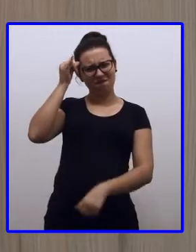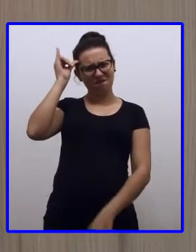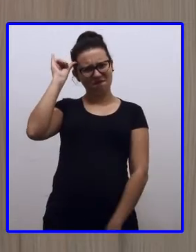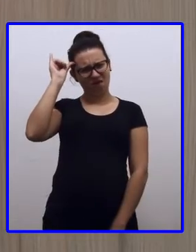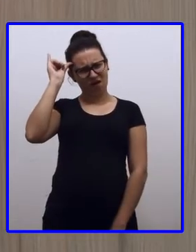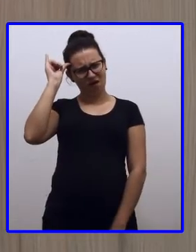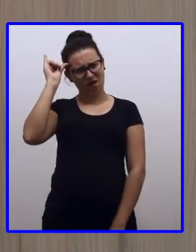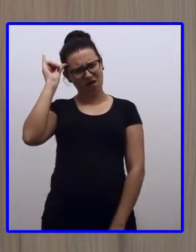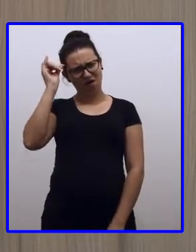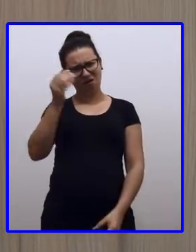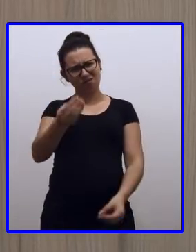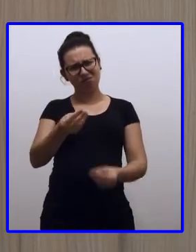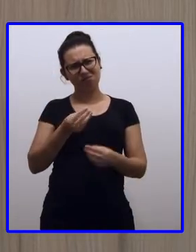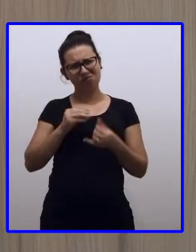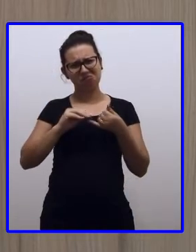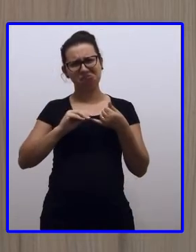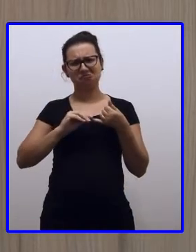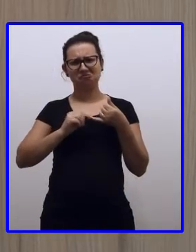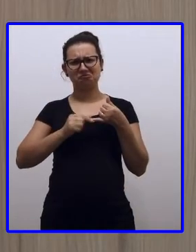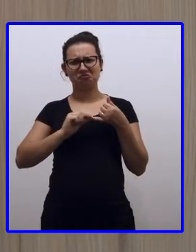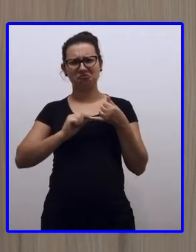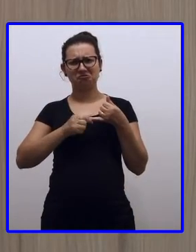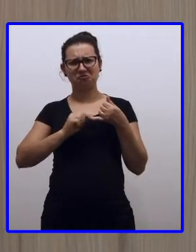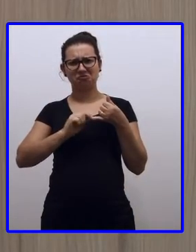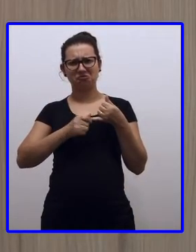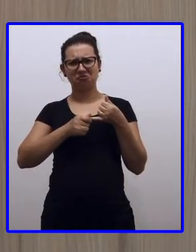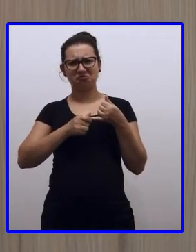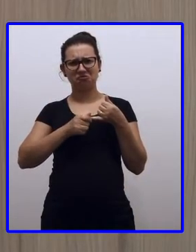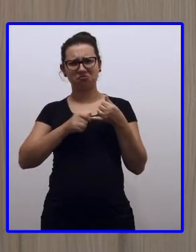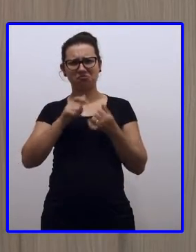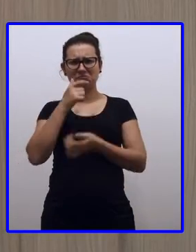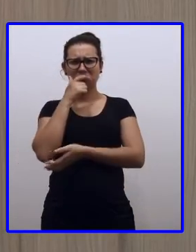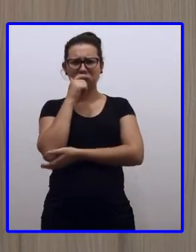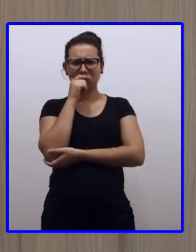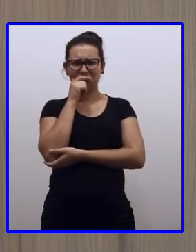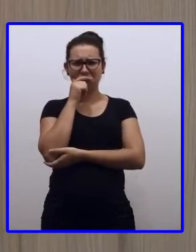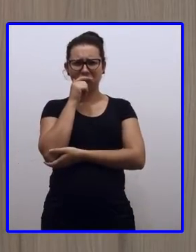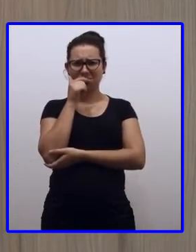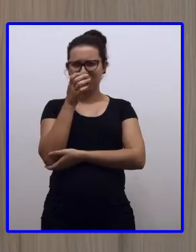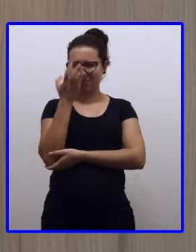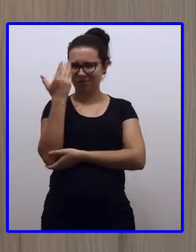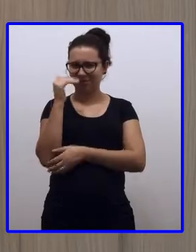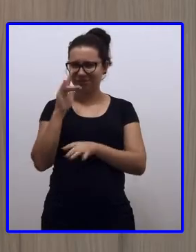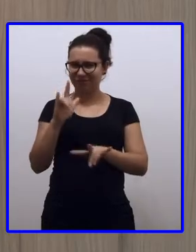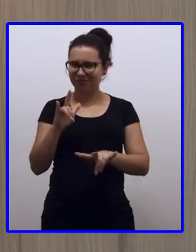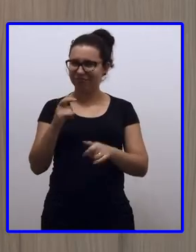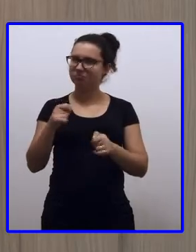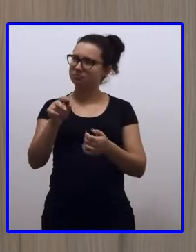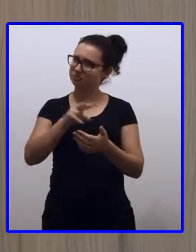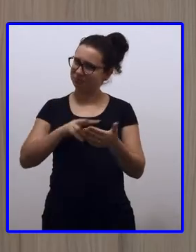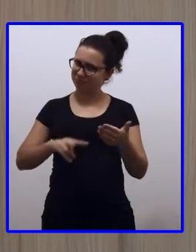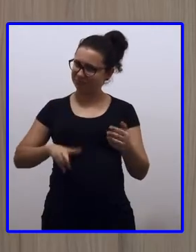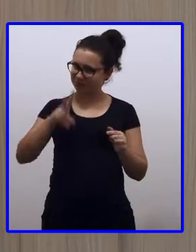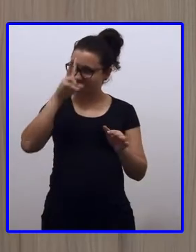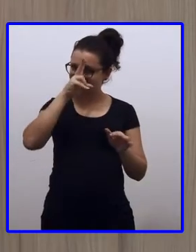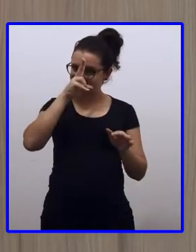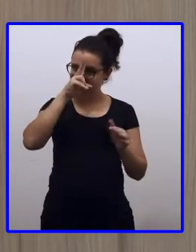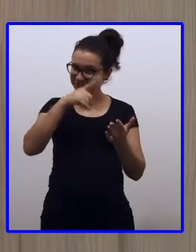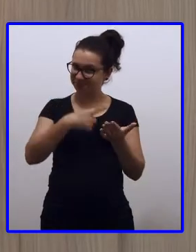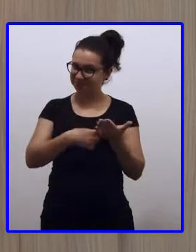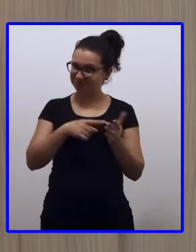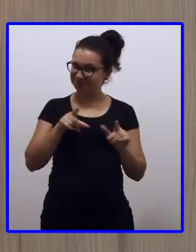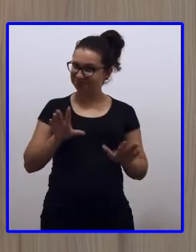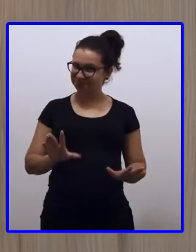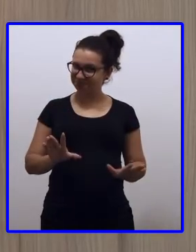do João por uns grãos de feijão. Então, quer saber o final? Vai ter que pegar o livro e ler, combinado?